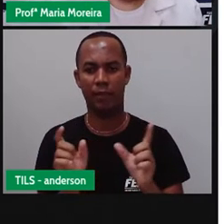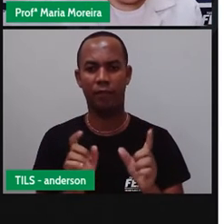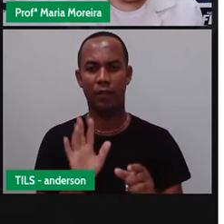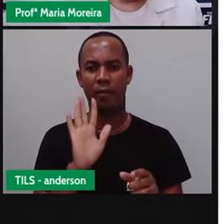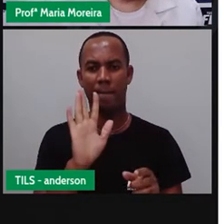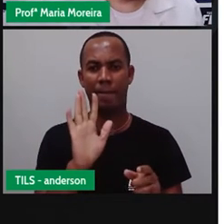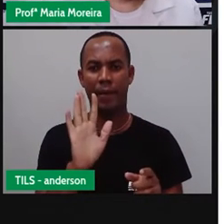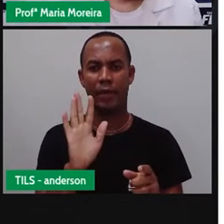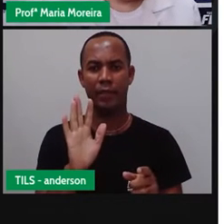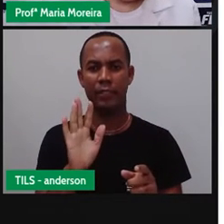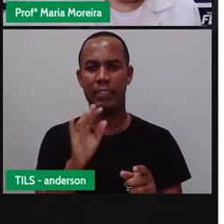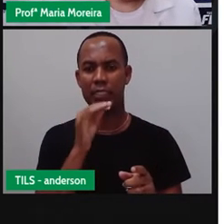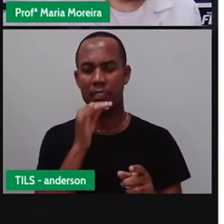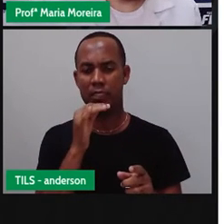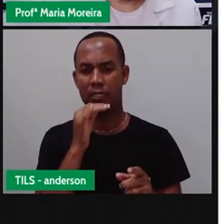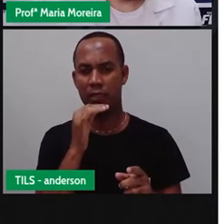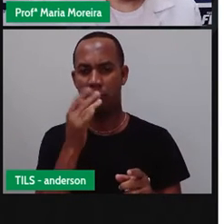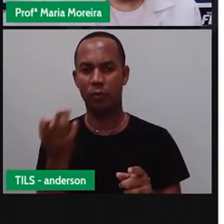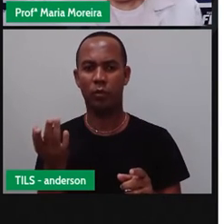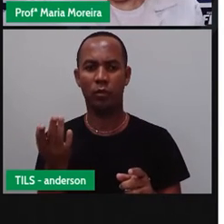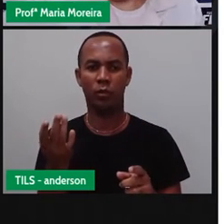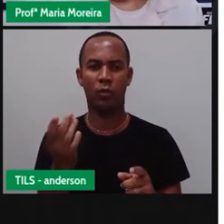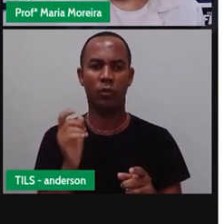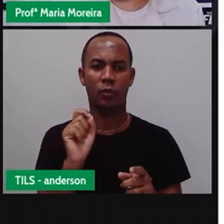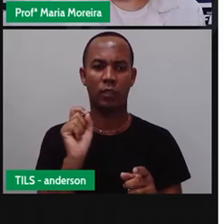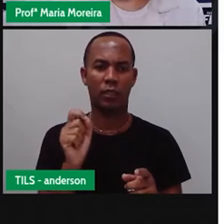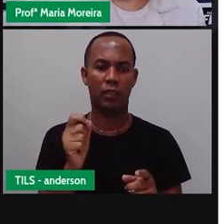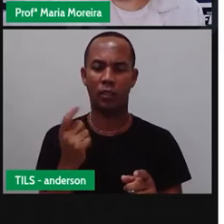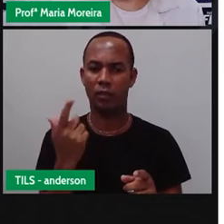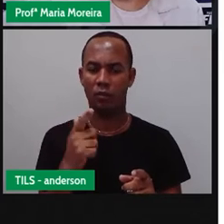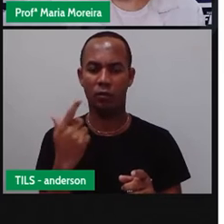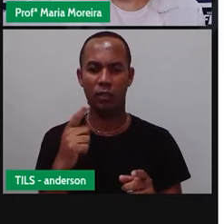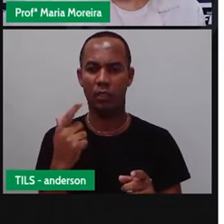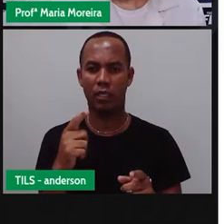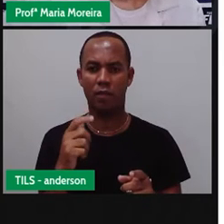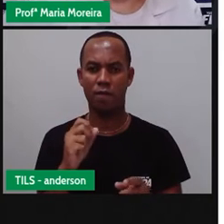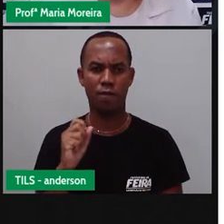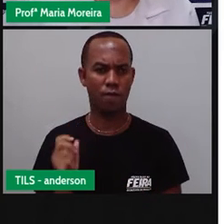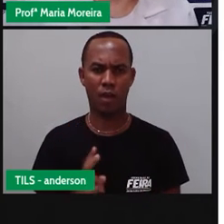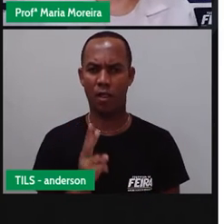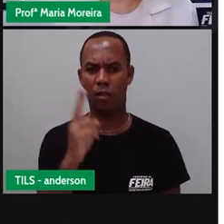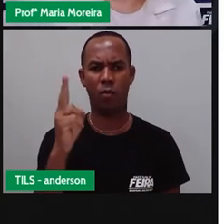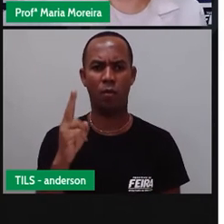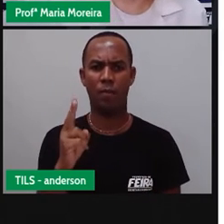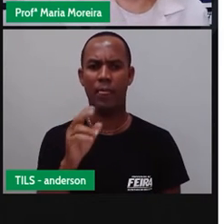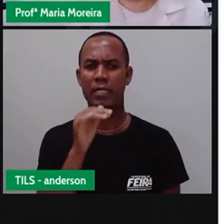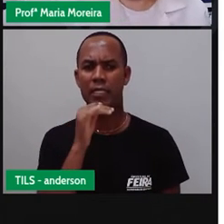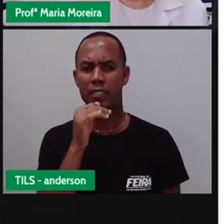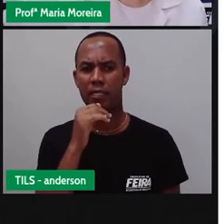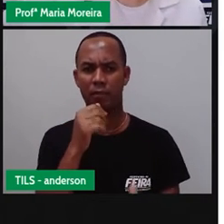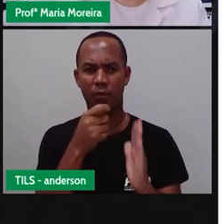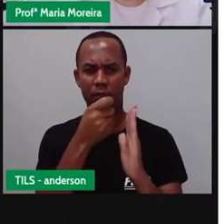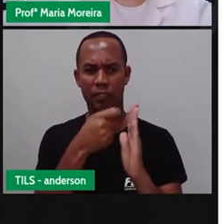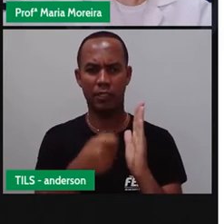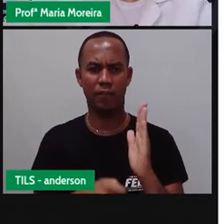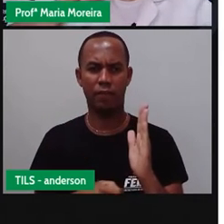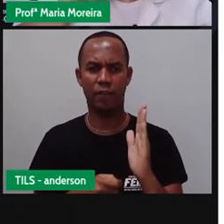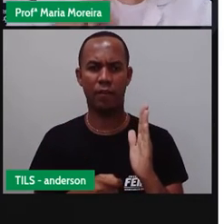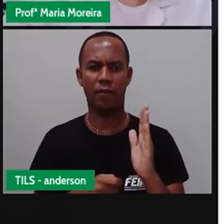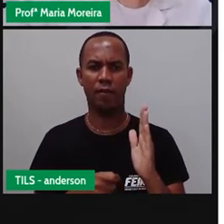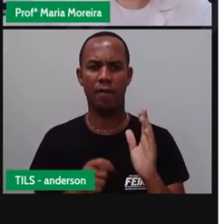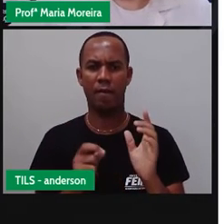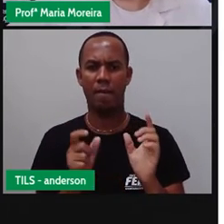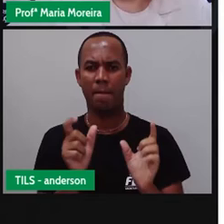Mas será que por esse motivo, né, ela não tem nenhum valor? Se a gente escrever a palavra helicóptero, sem um H,